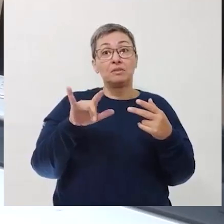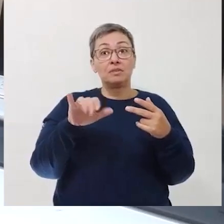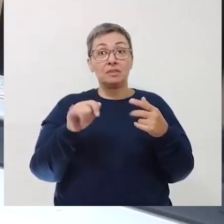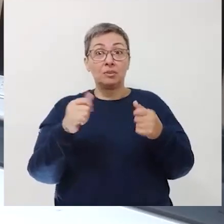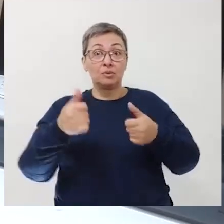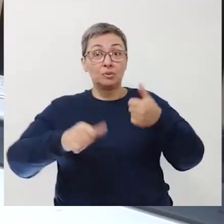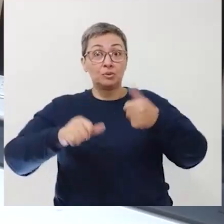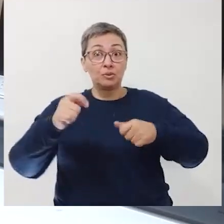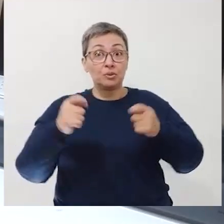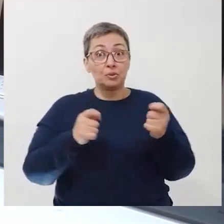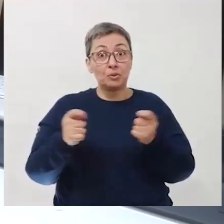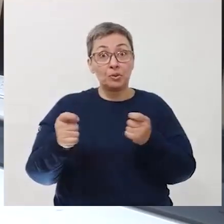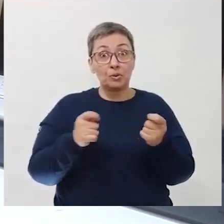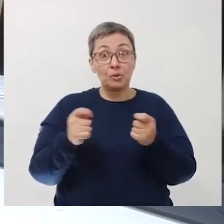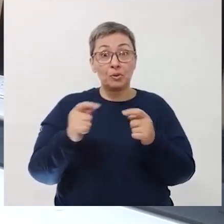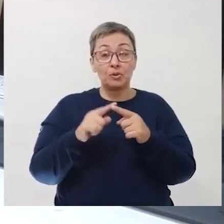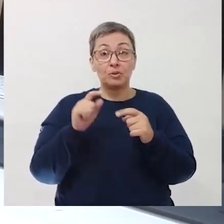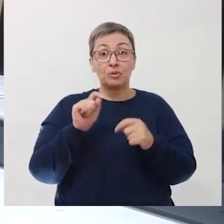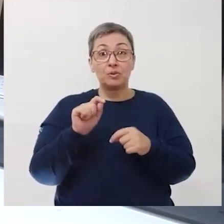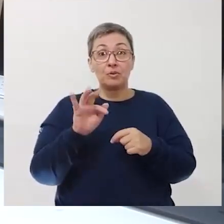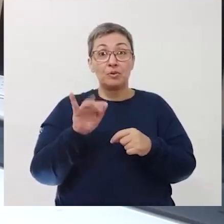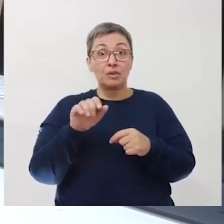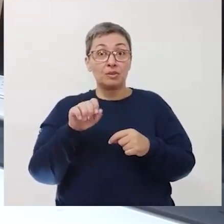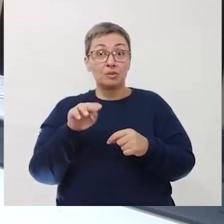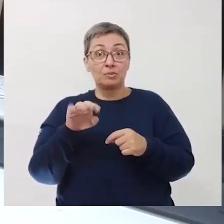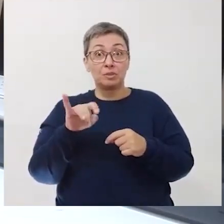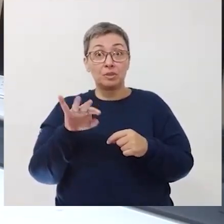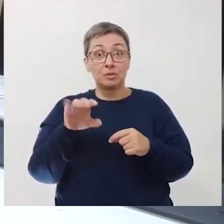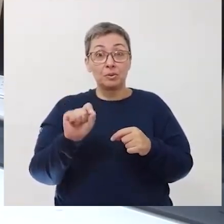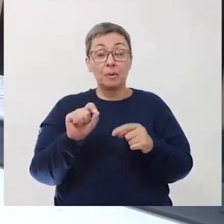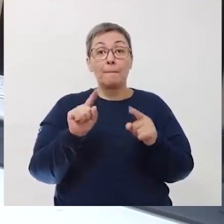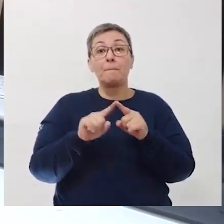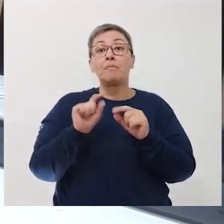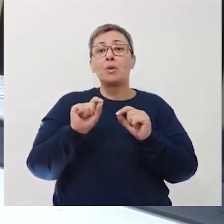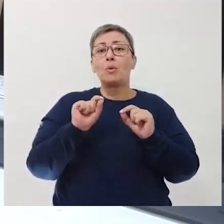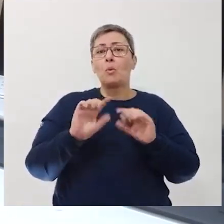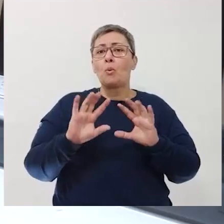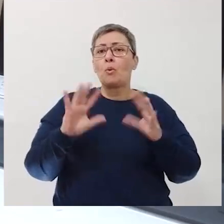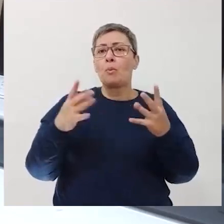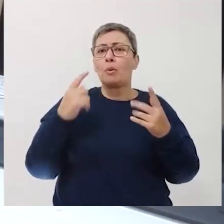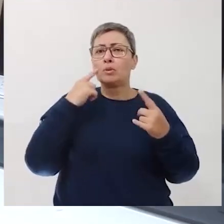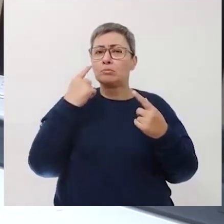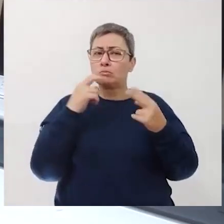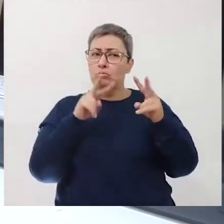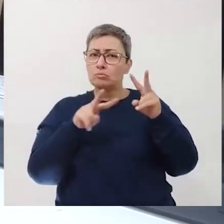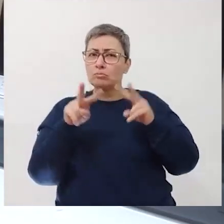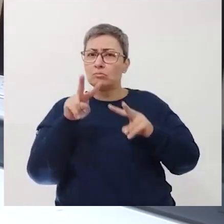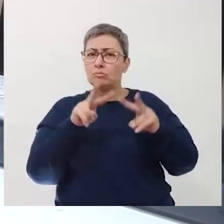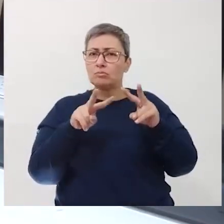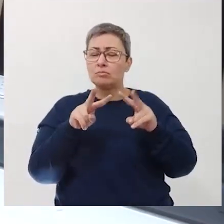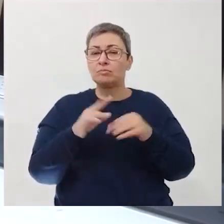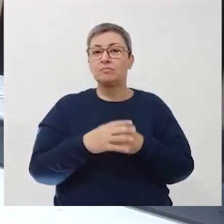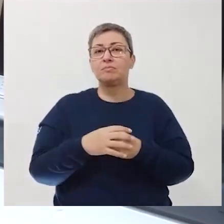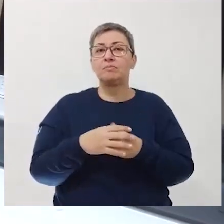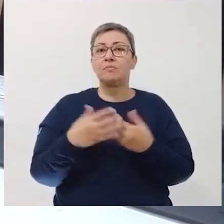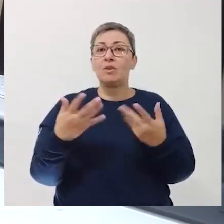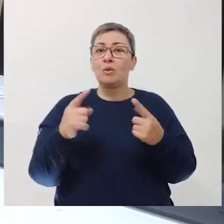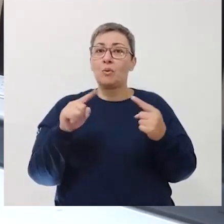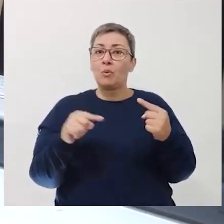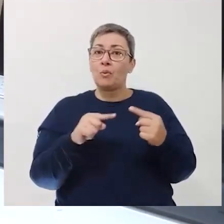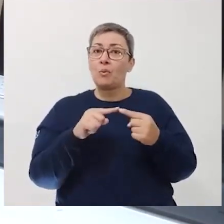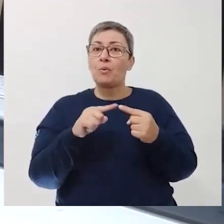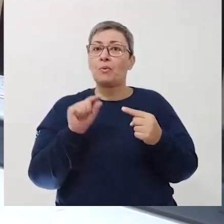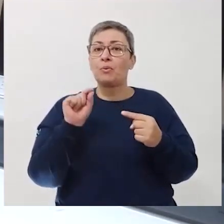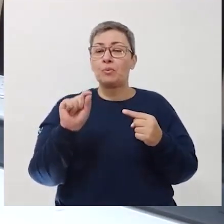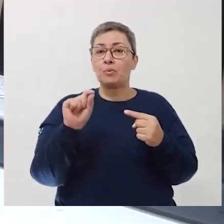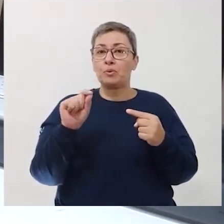no controle de fenômenos, dos fenômenos que podem ser observados. O